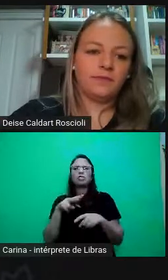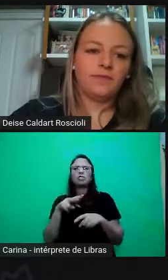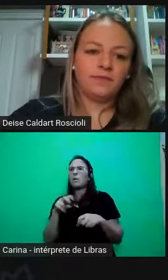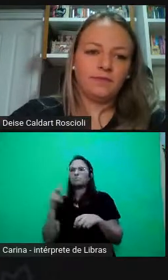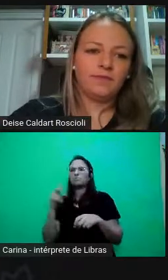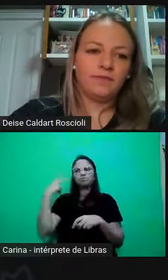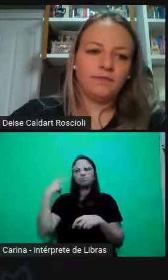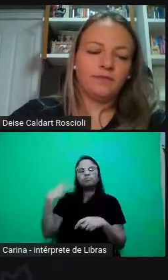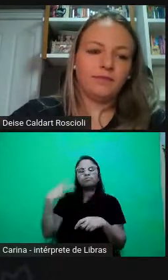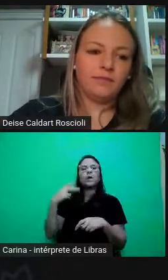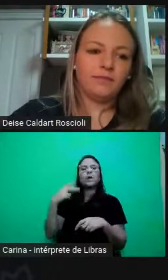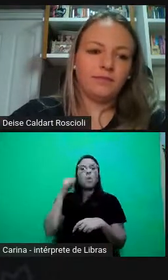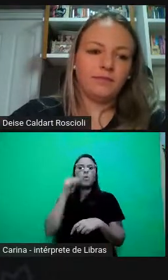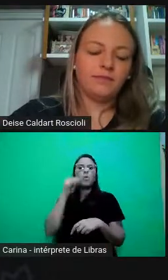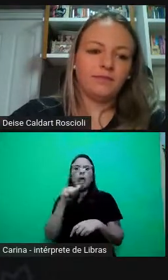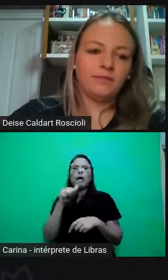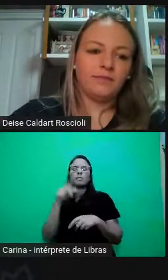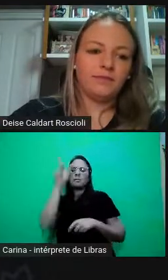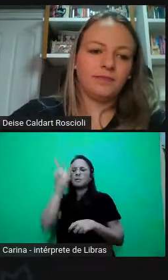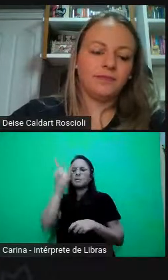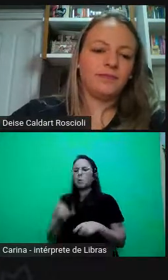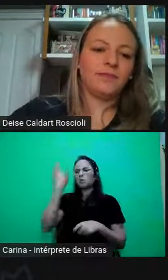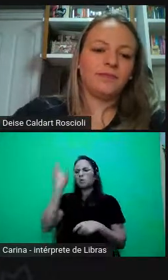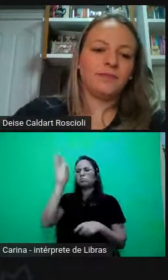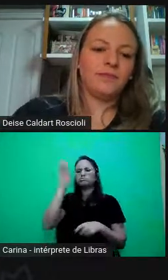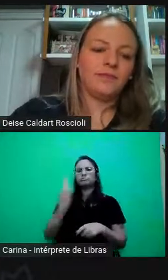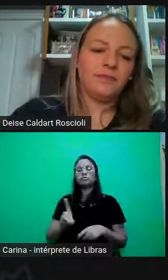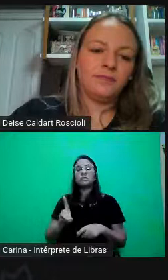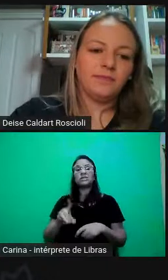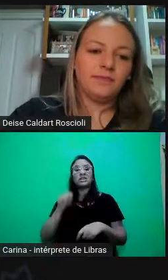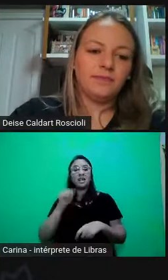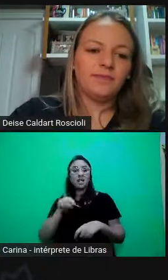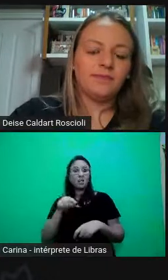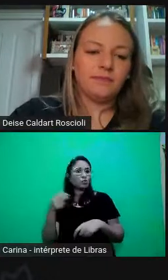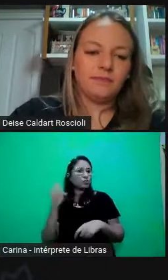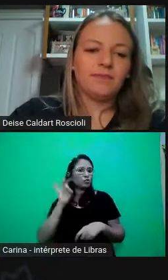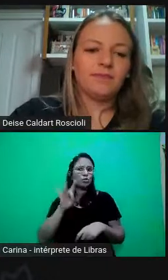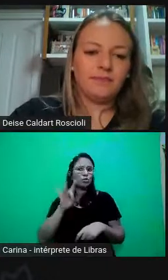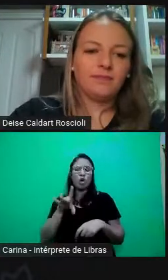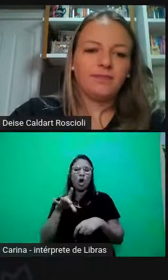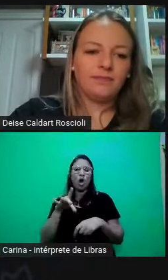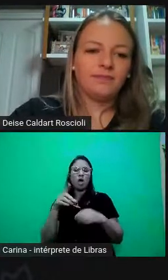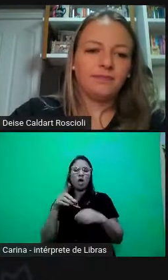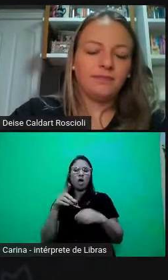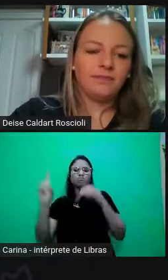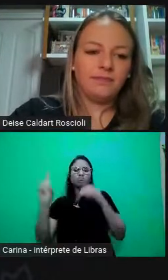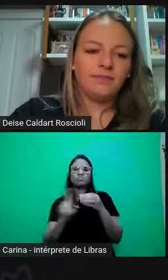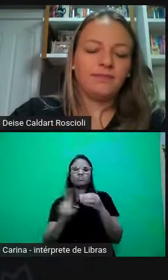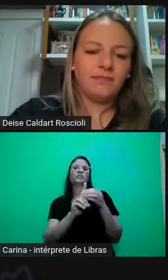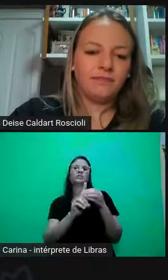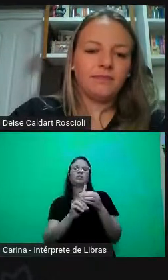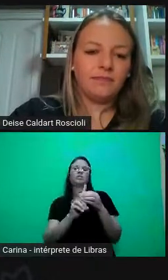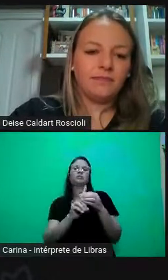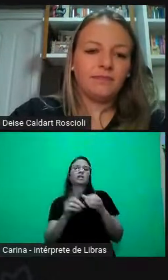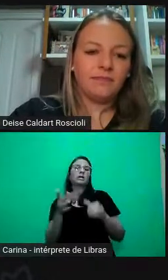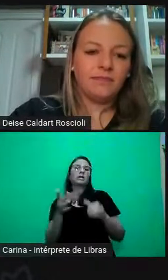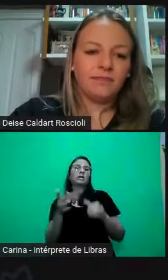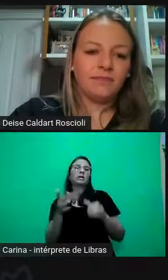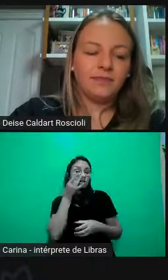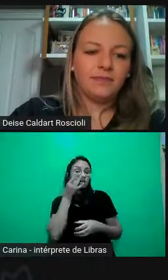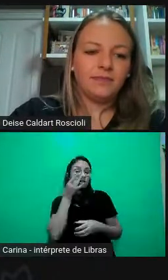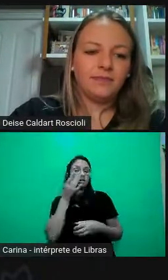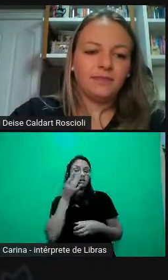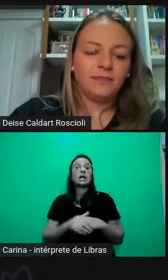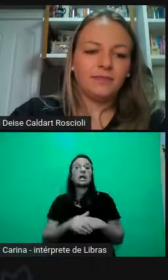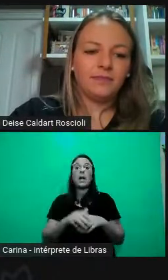veja pessoas com deficiência. Isso, a gente está falando só de inserção. Presença física. Só que, e aí eu falo,